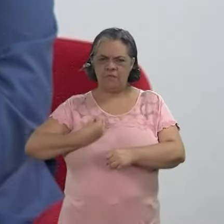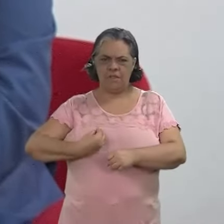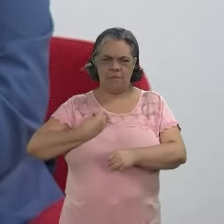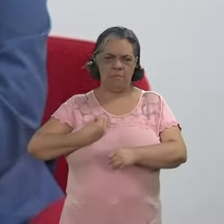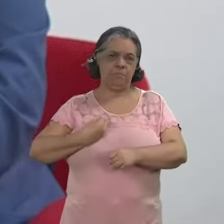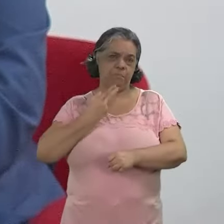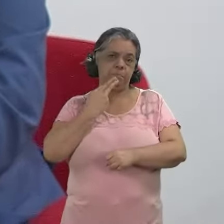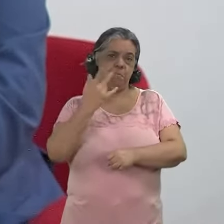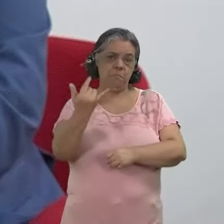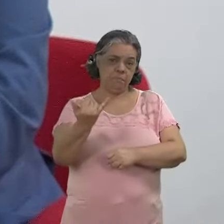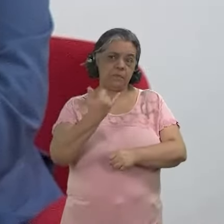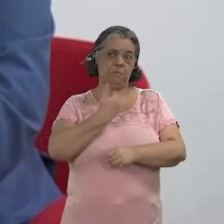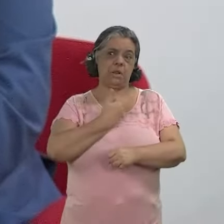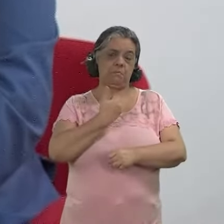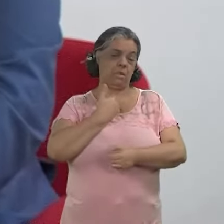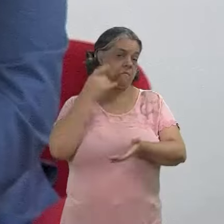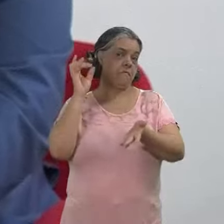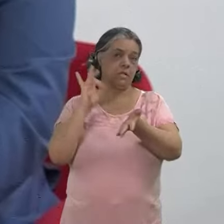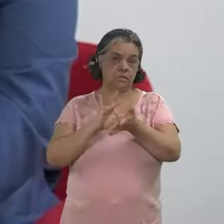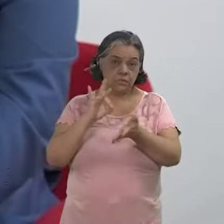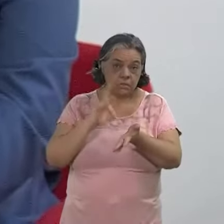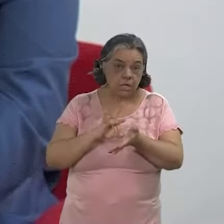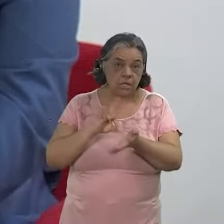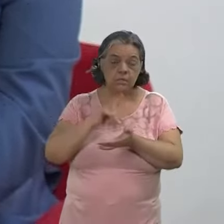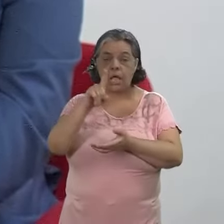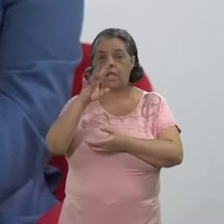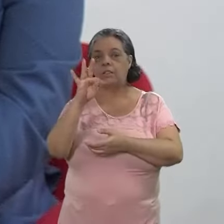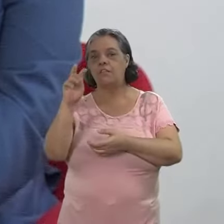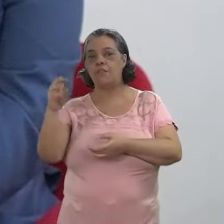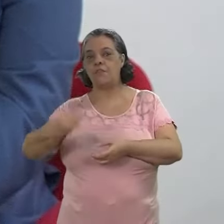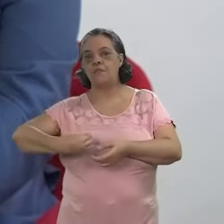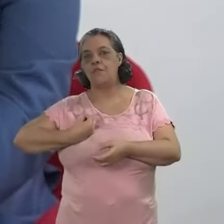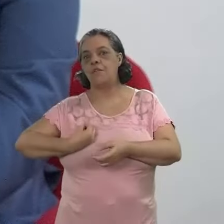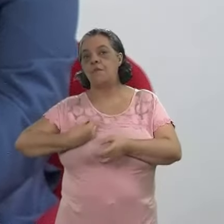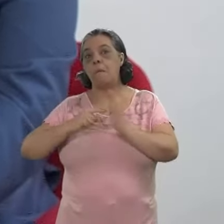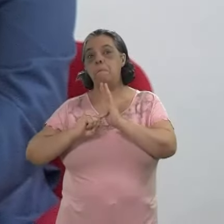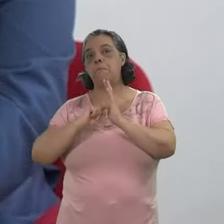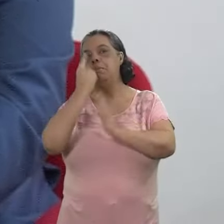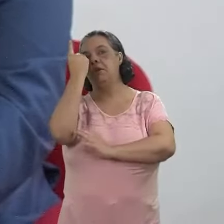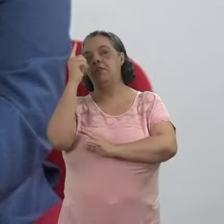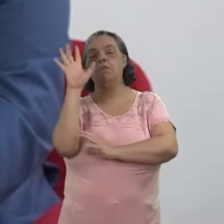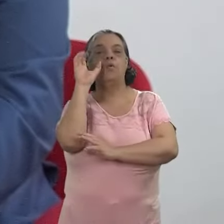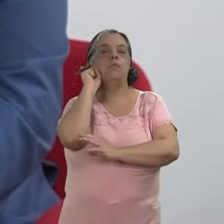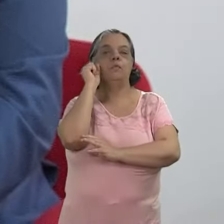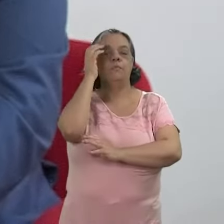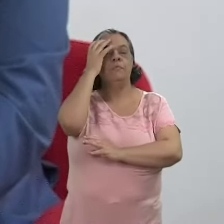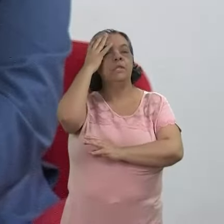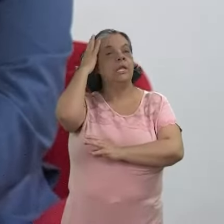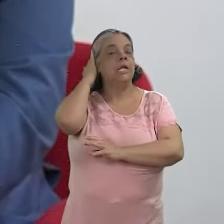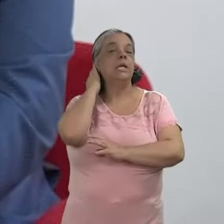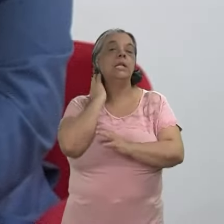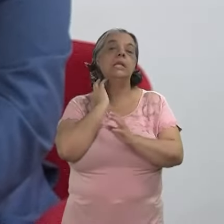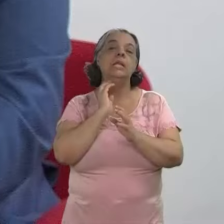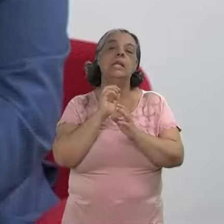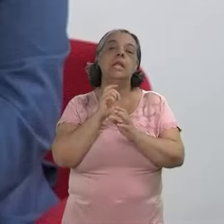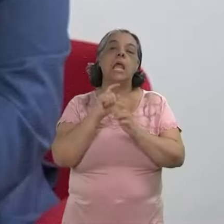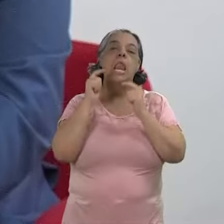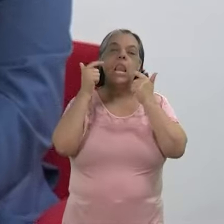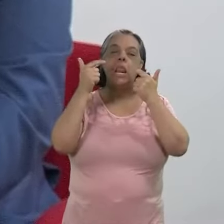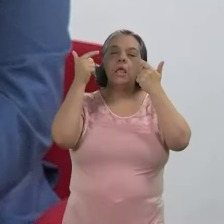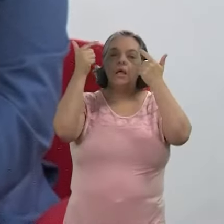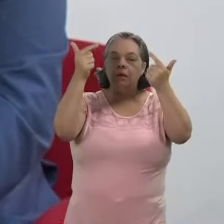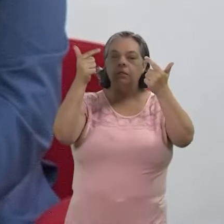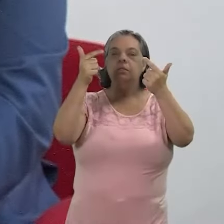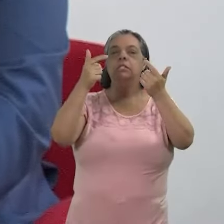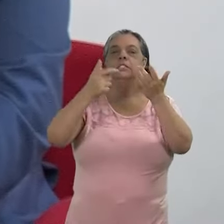para mim você falou uma palavra muito interessante, Ingrid, que foi a verdade. Veja, para mim a TV Viva era a primeira vez que eu via líderes sindicais,